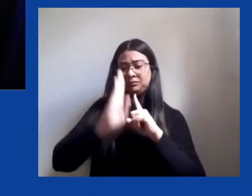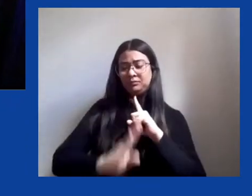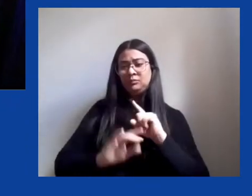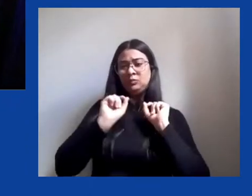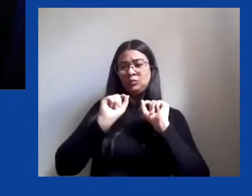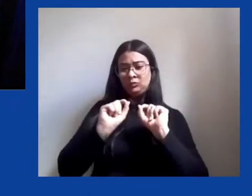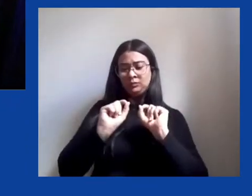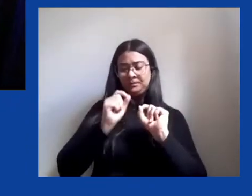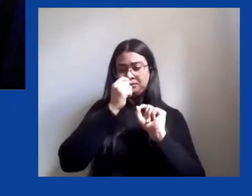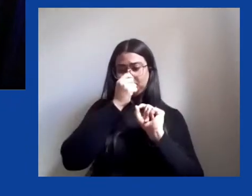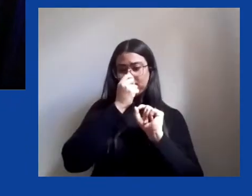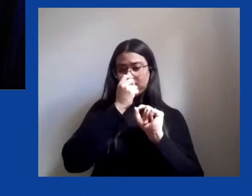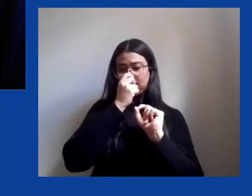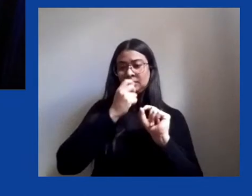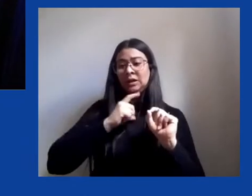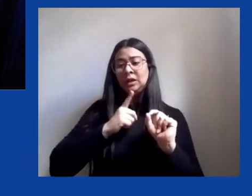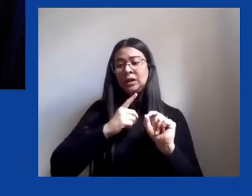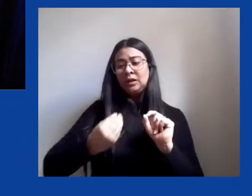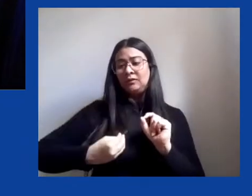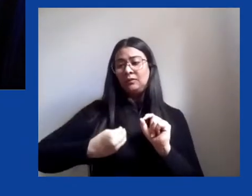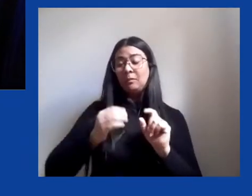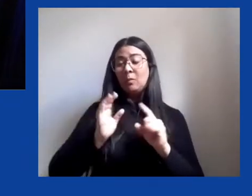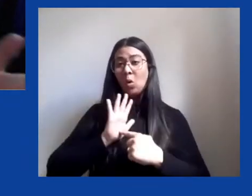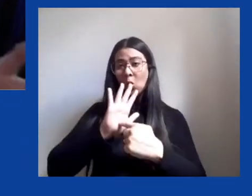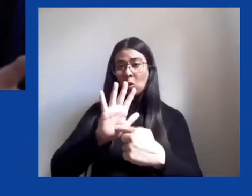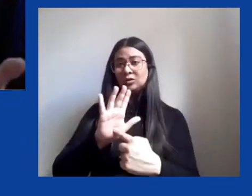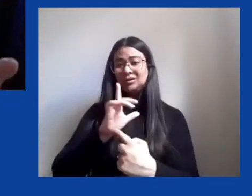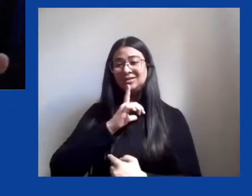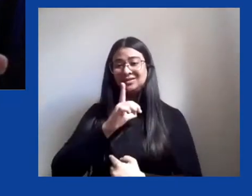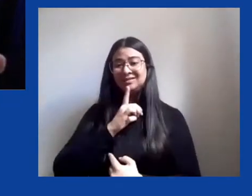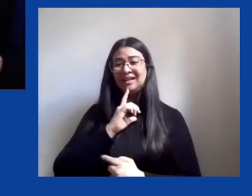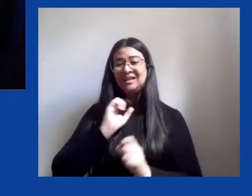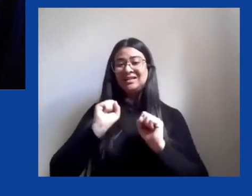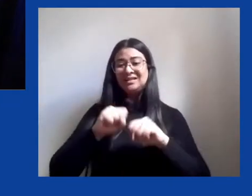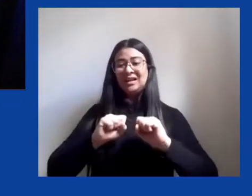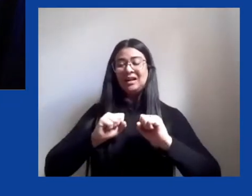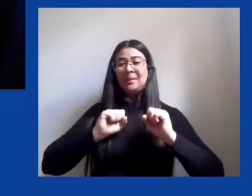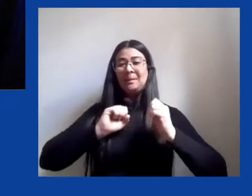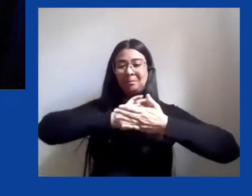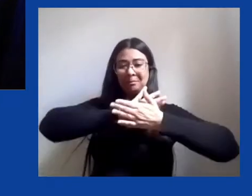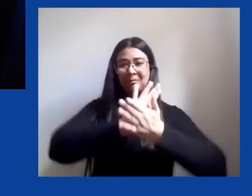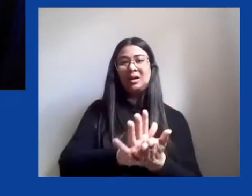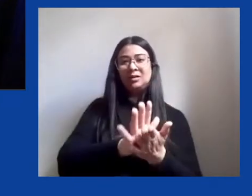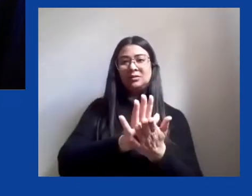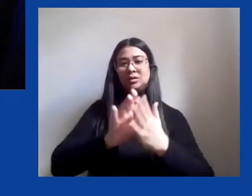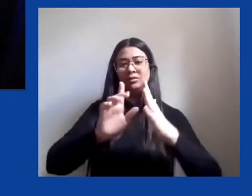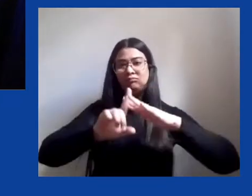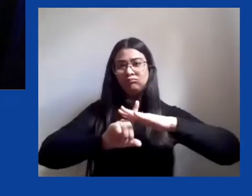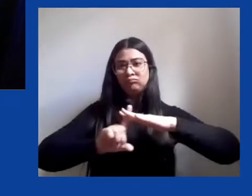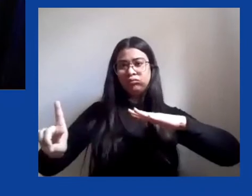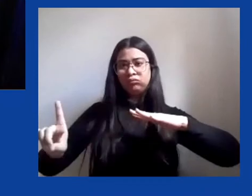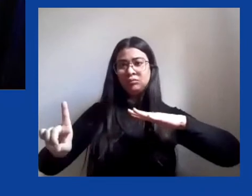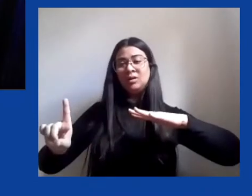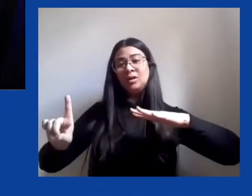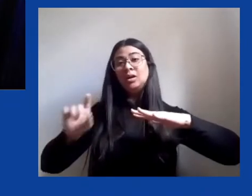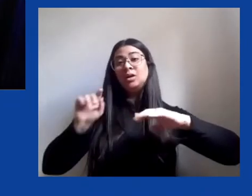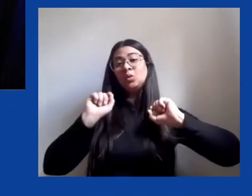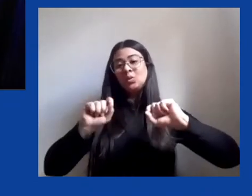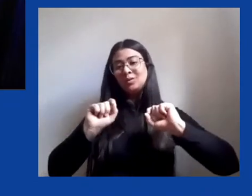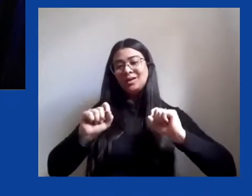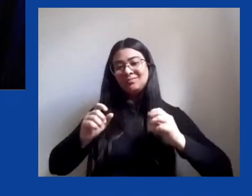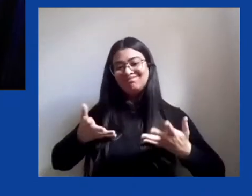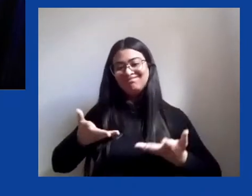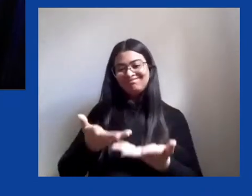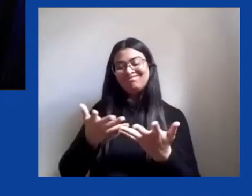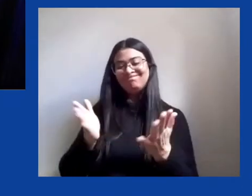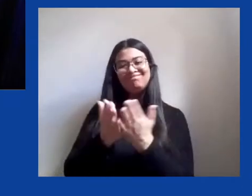de graves violações desses direitos em consequência da exclusão que promove a pobreza, as desigualdades,